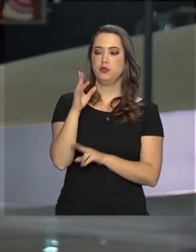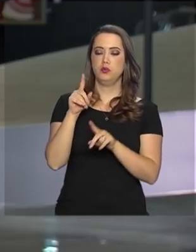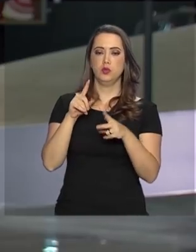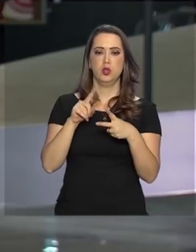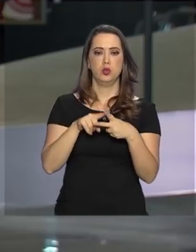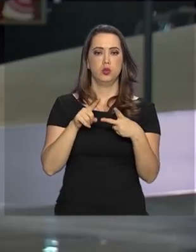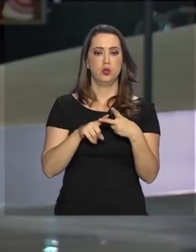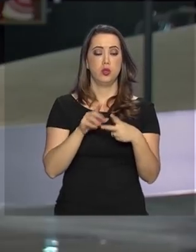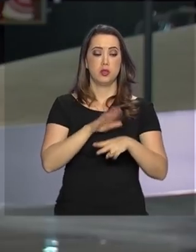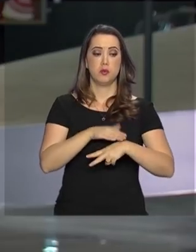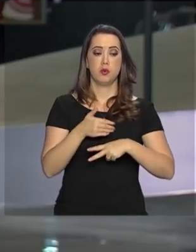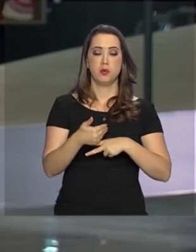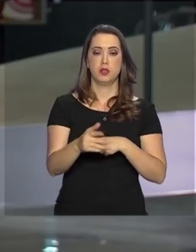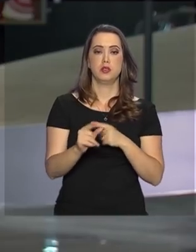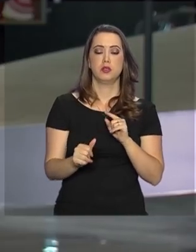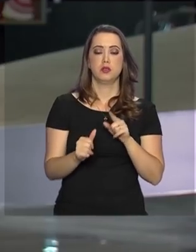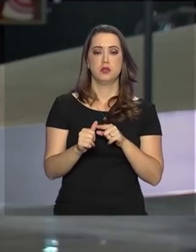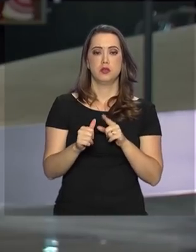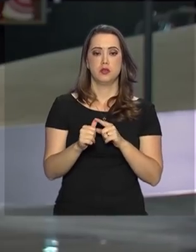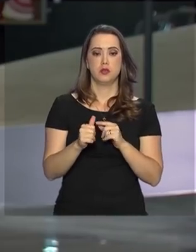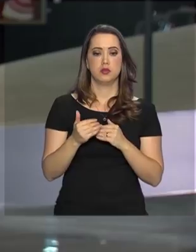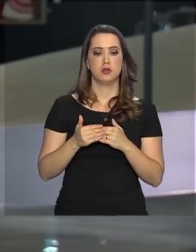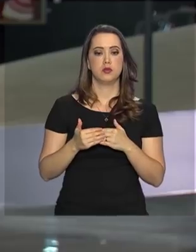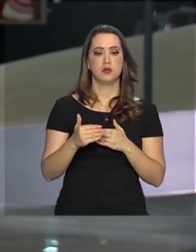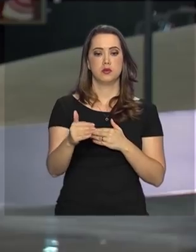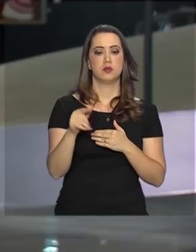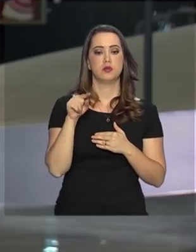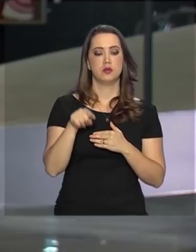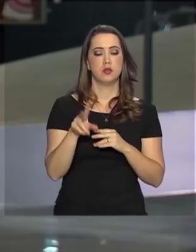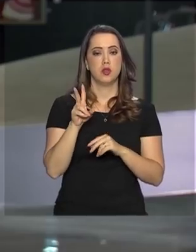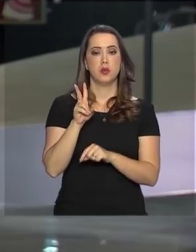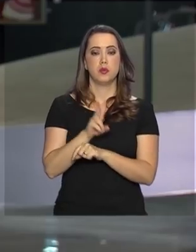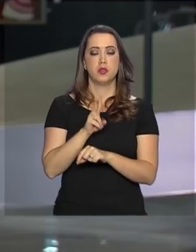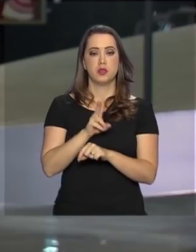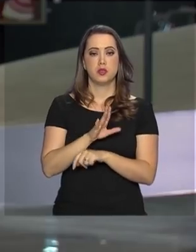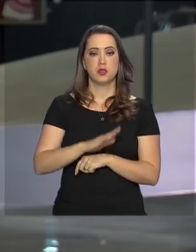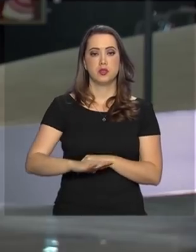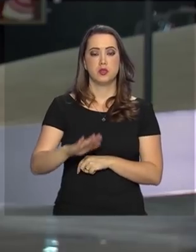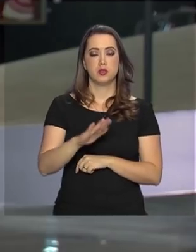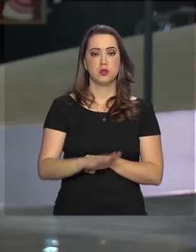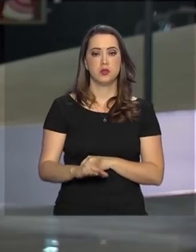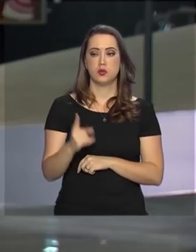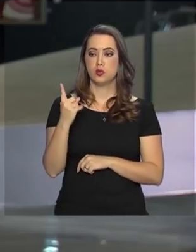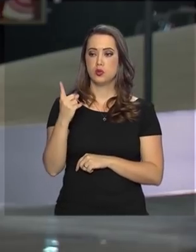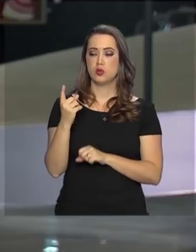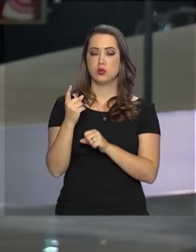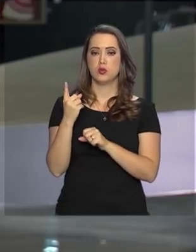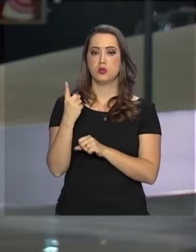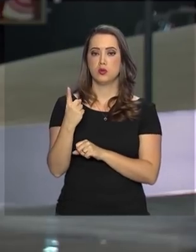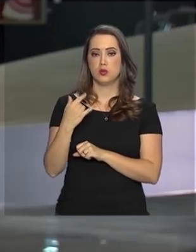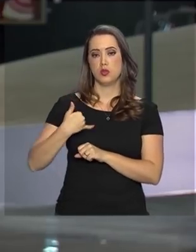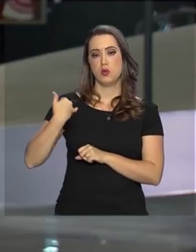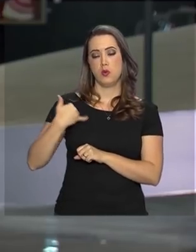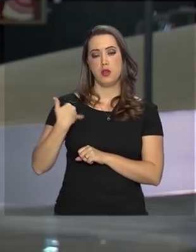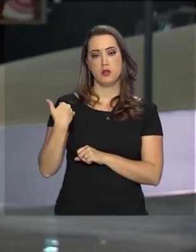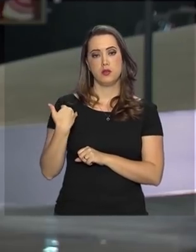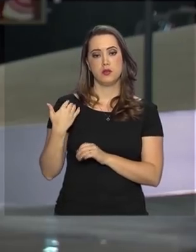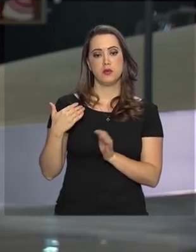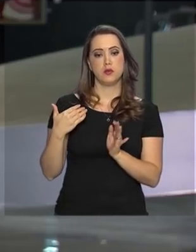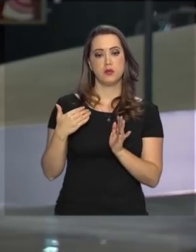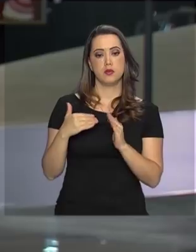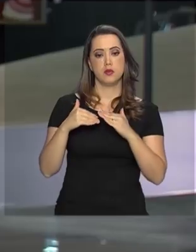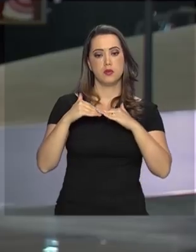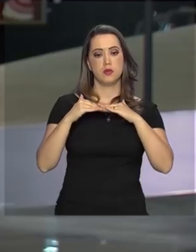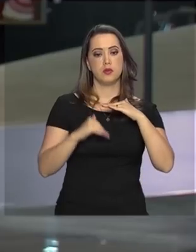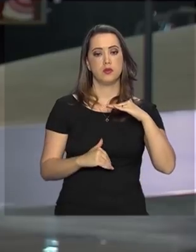etapas. A primeira, durante a primeira, serão imunizadas crianças de um ano de idade a